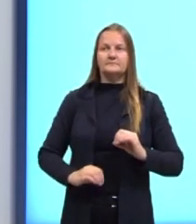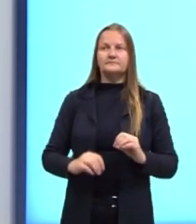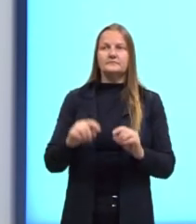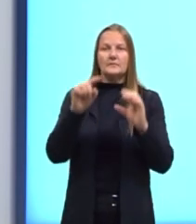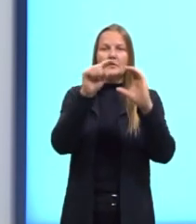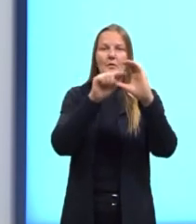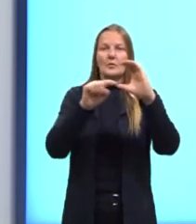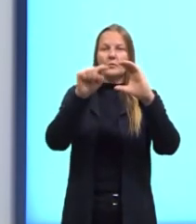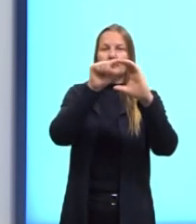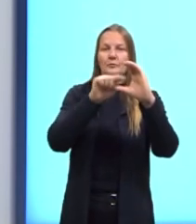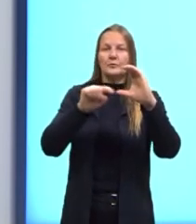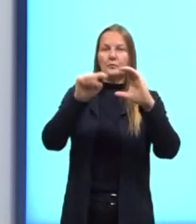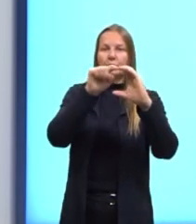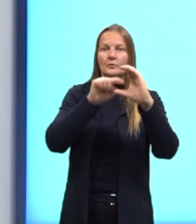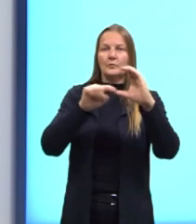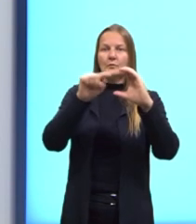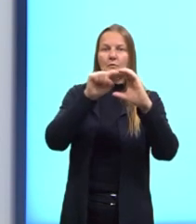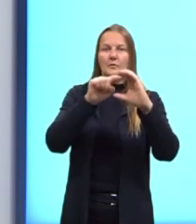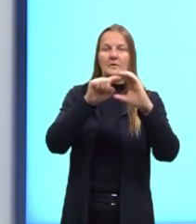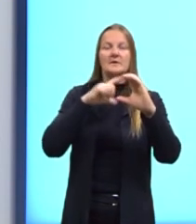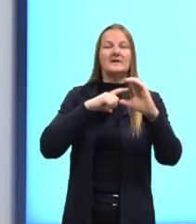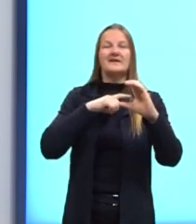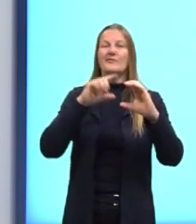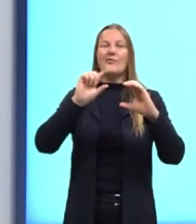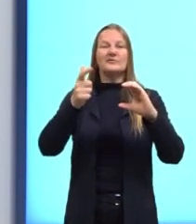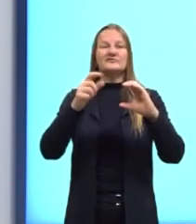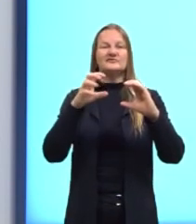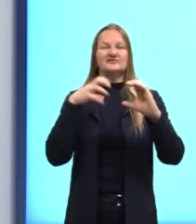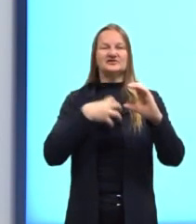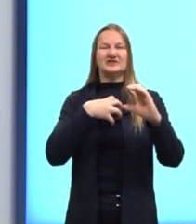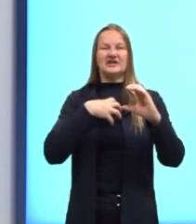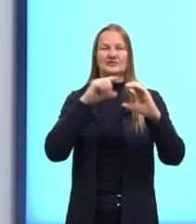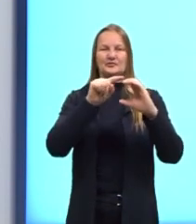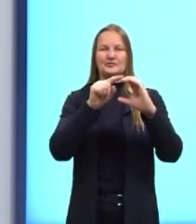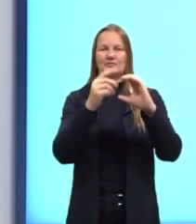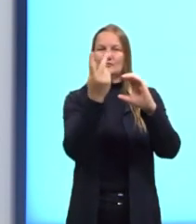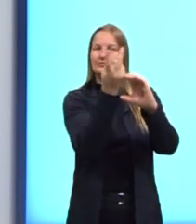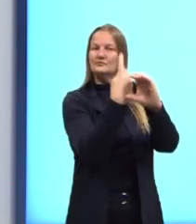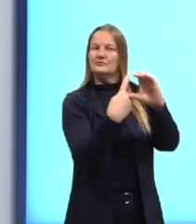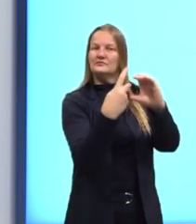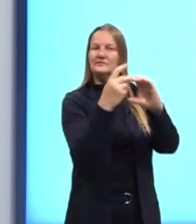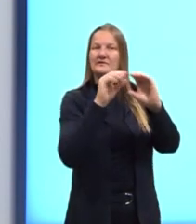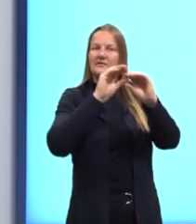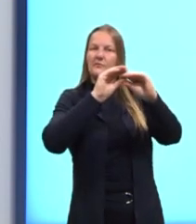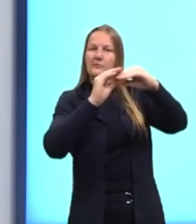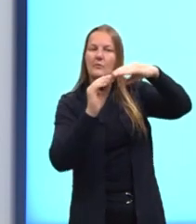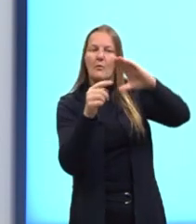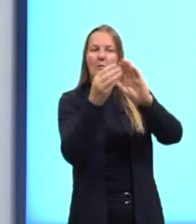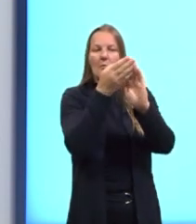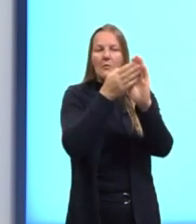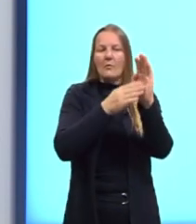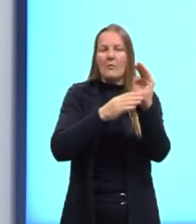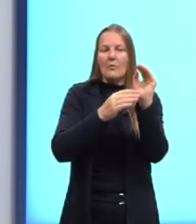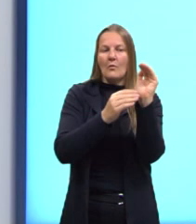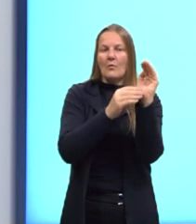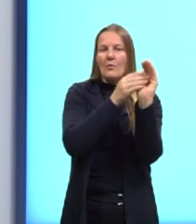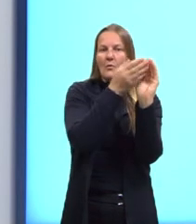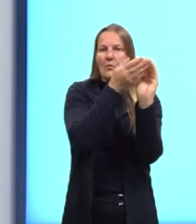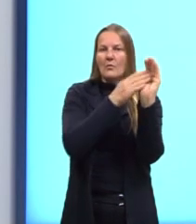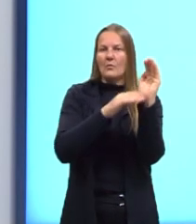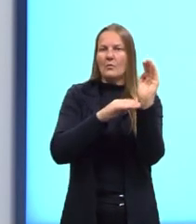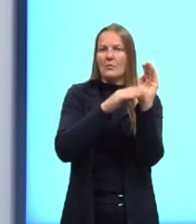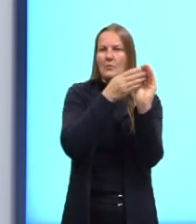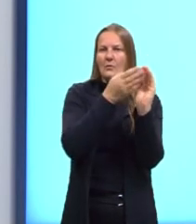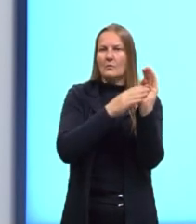círculo, ela vai possuir, então, essa forma aqui. Uma forma de foice. Por isso, o nome